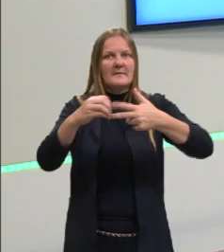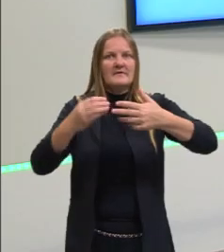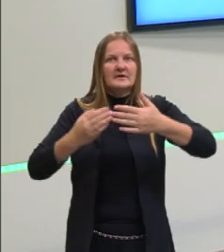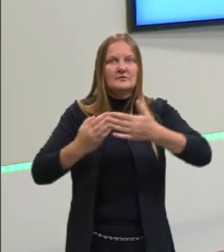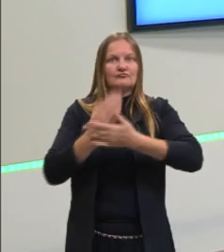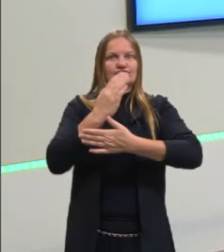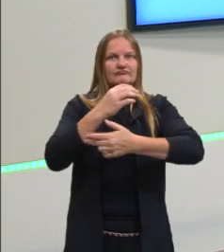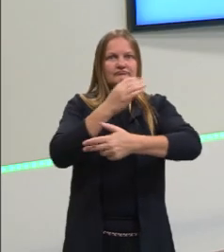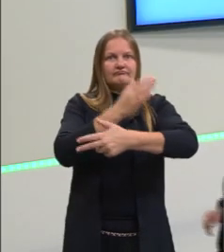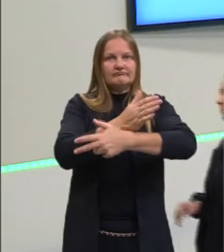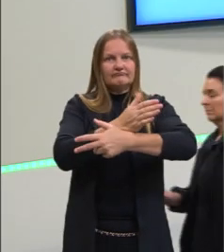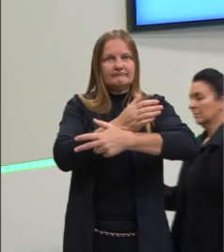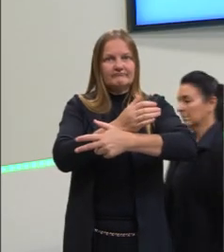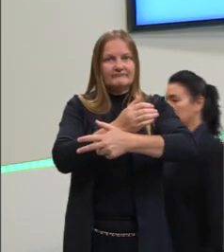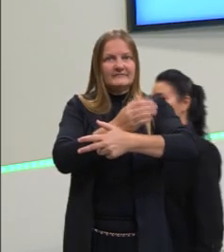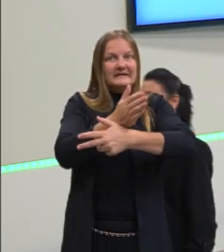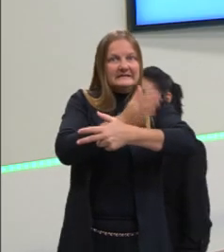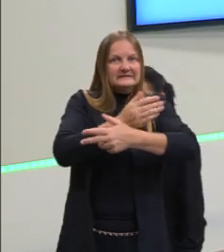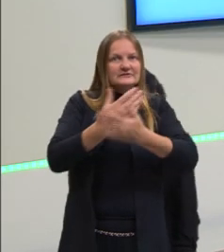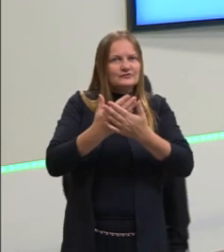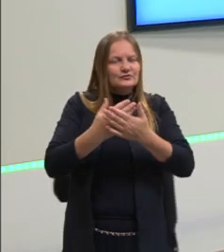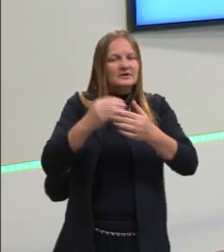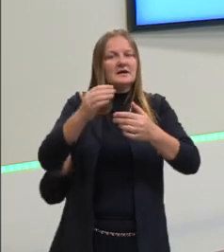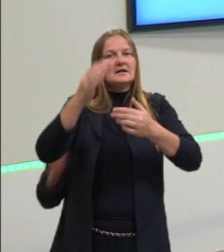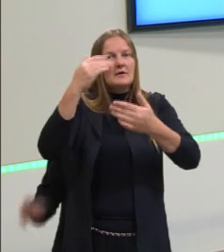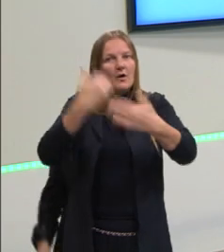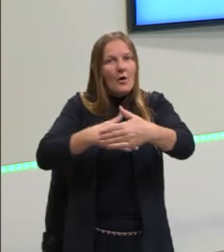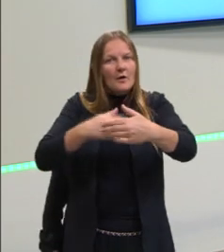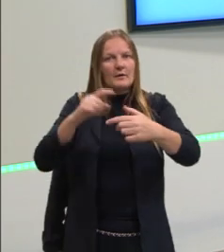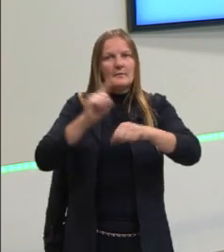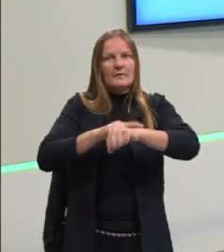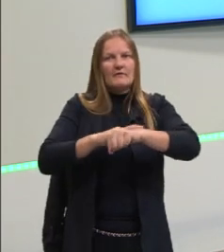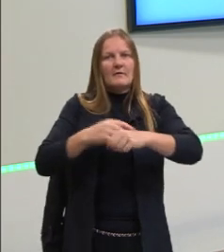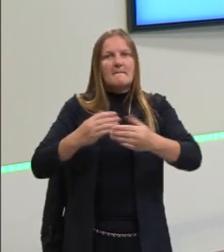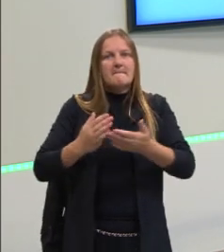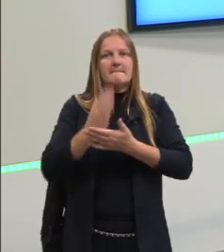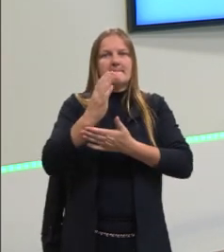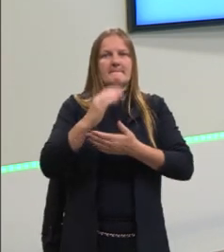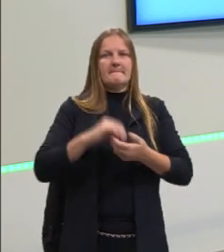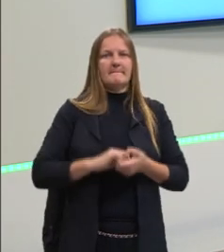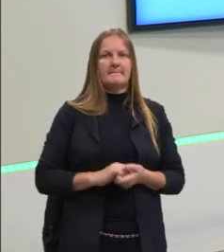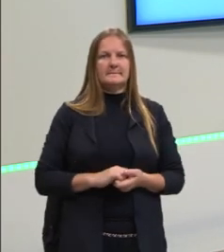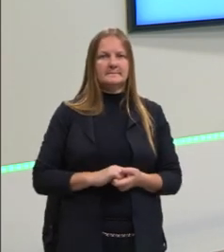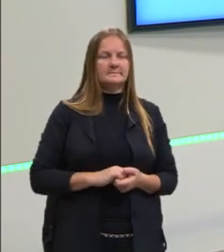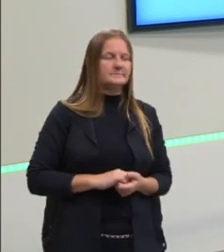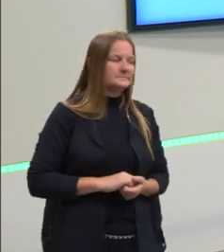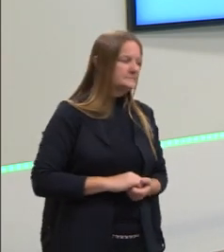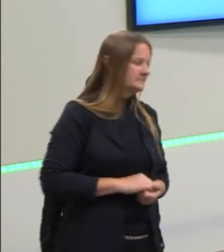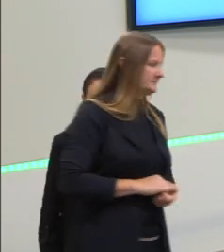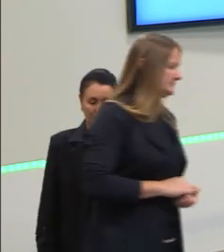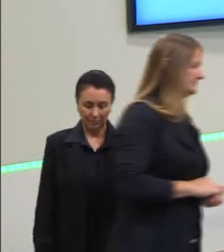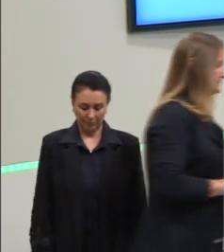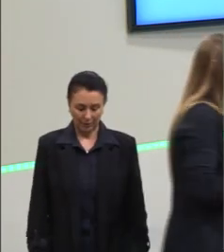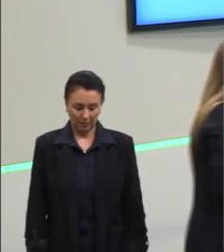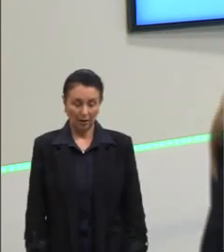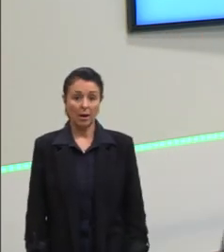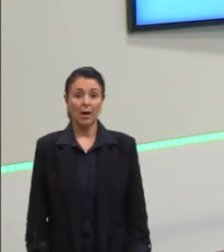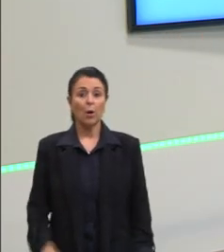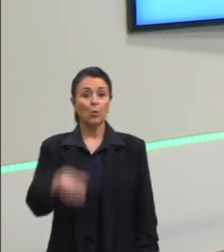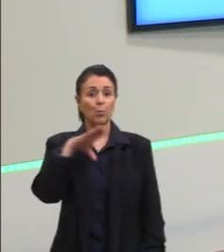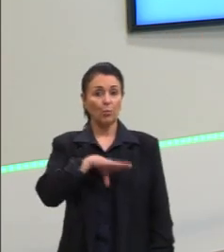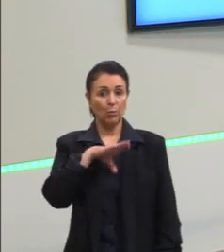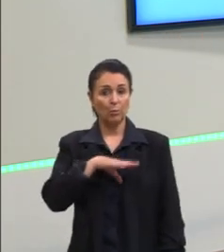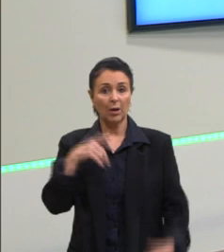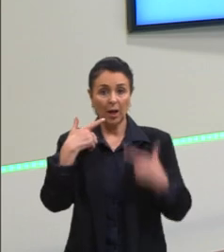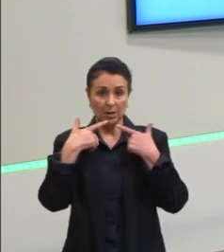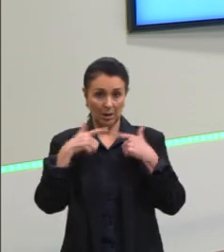Porque, para a gente conseguir ler uma questão matemática, muitas vezes, não é só a linguagem, a língua portuguesa, que ali é